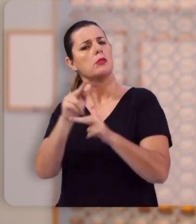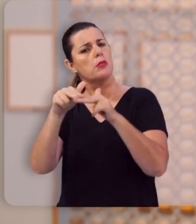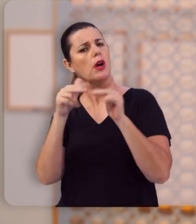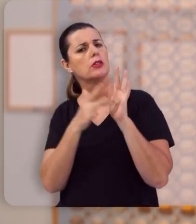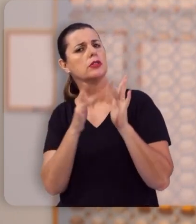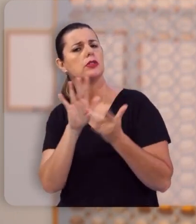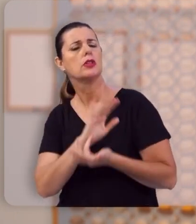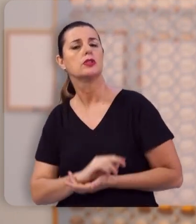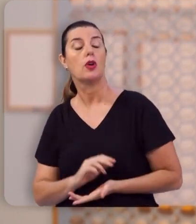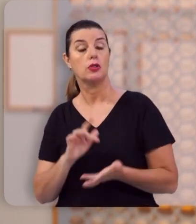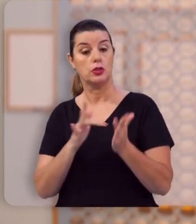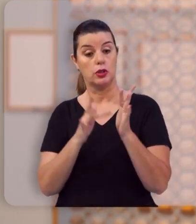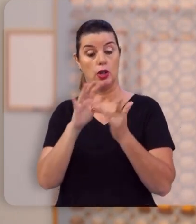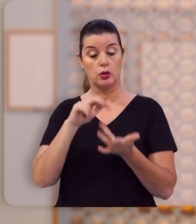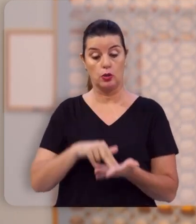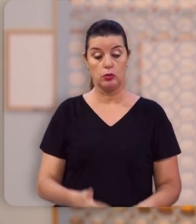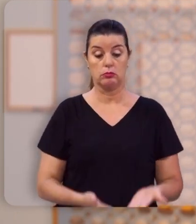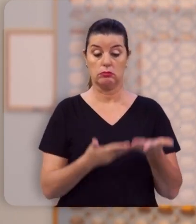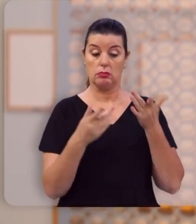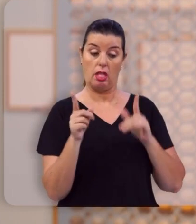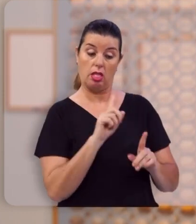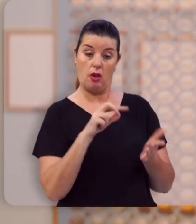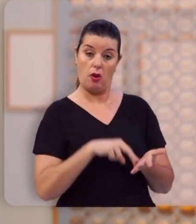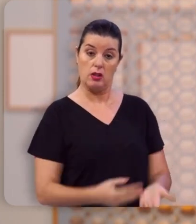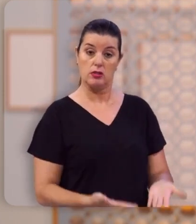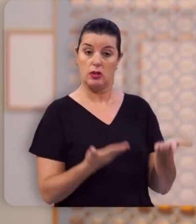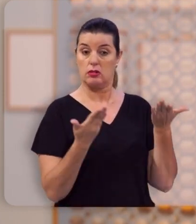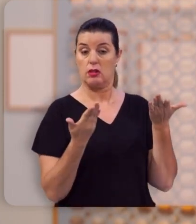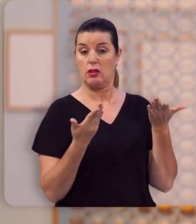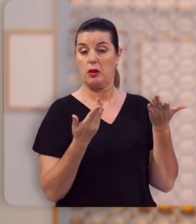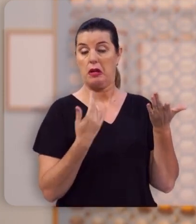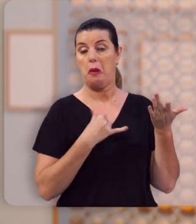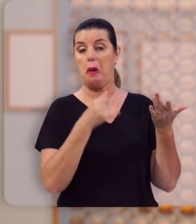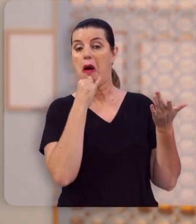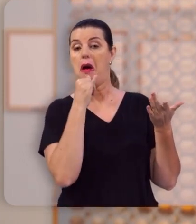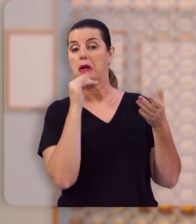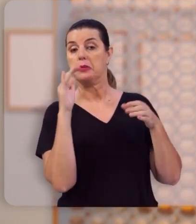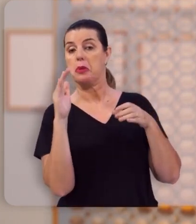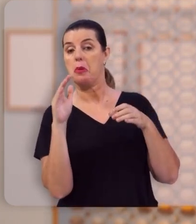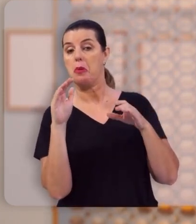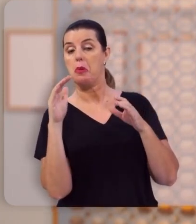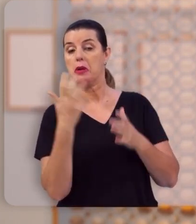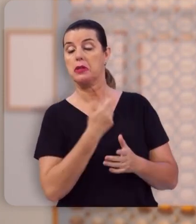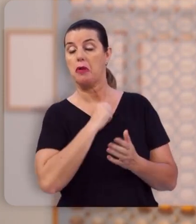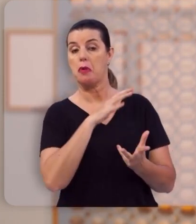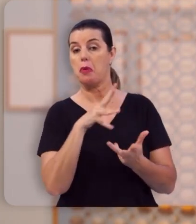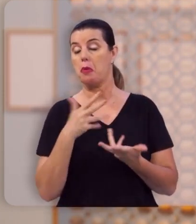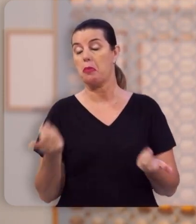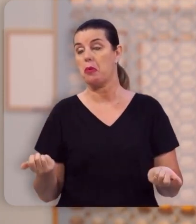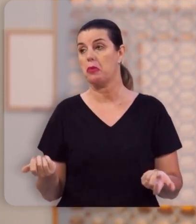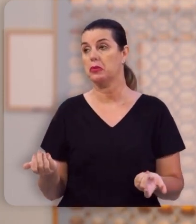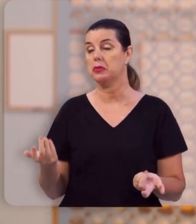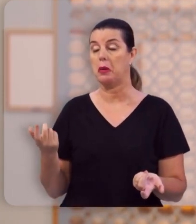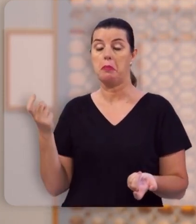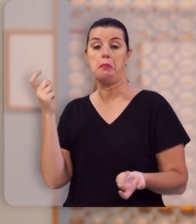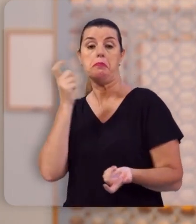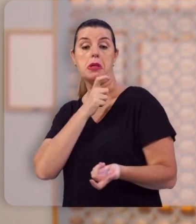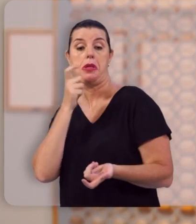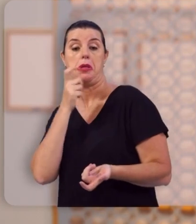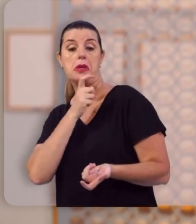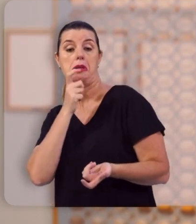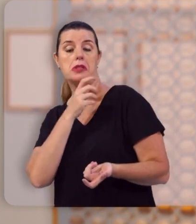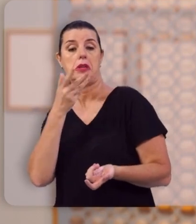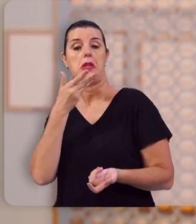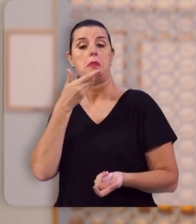Se Cristo não ressuscitou, bom, então, o engano salvou o mundo. Se Cristo não ressuscitou, bom, então, uma mentira